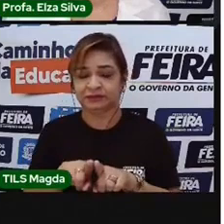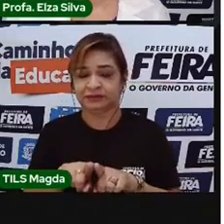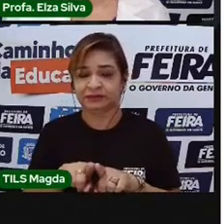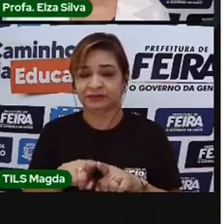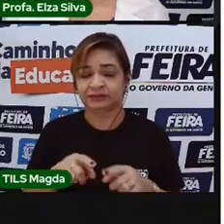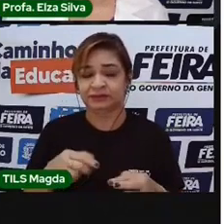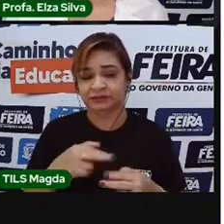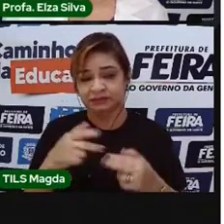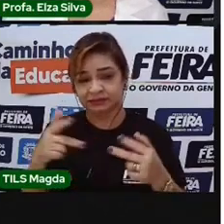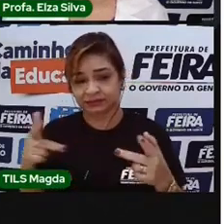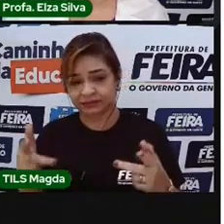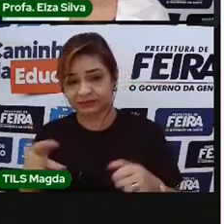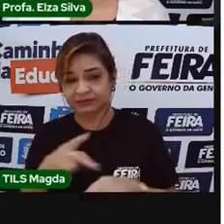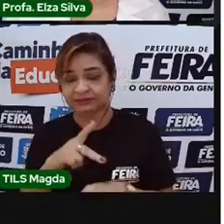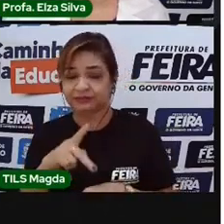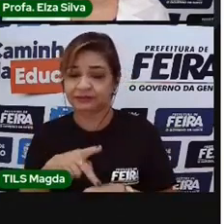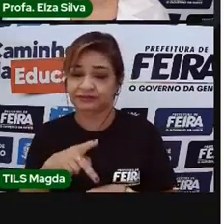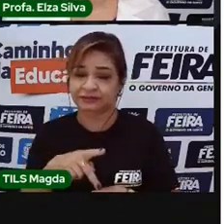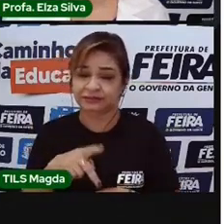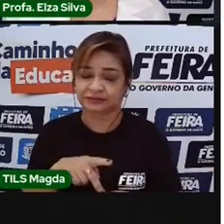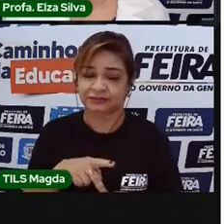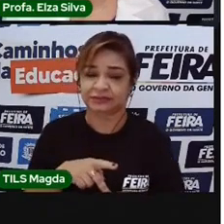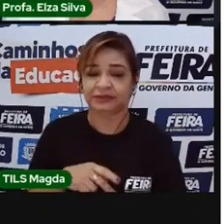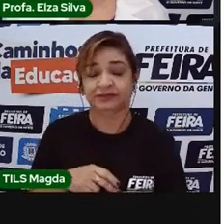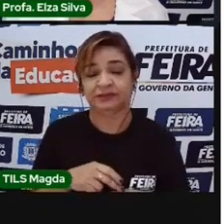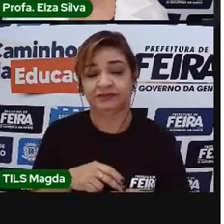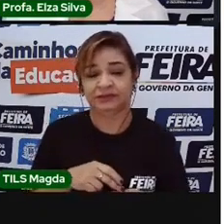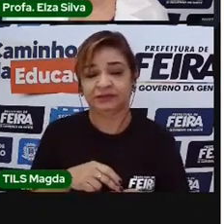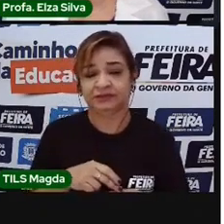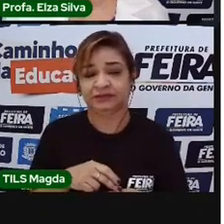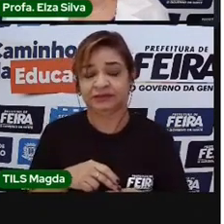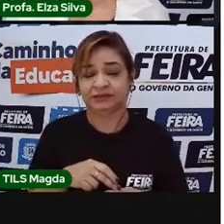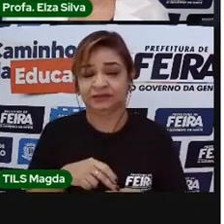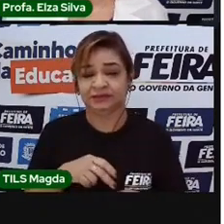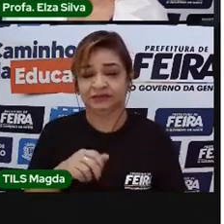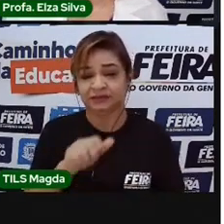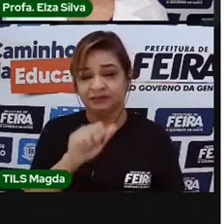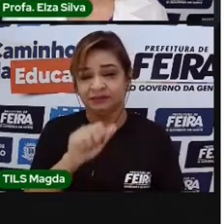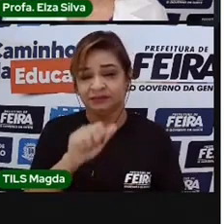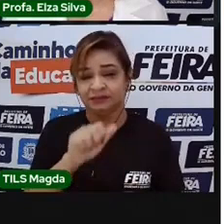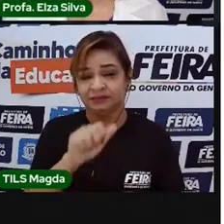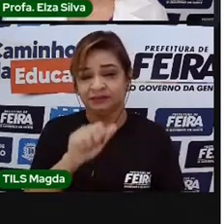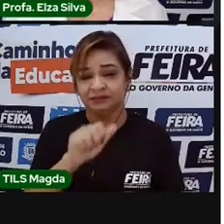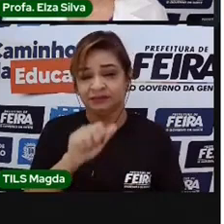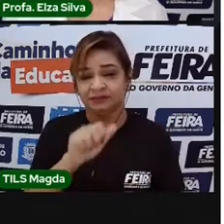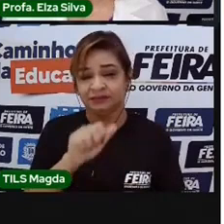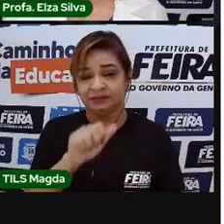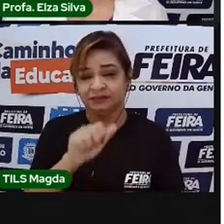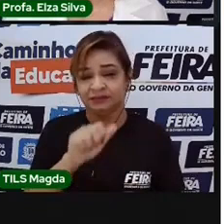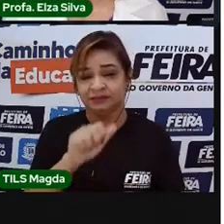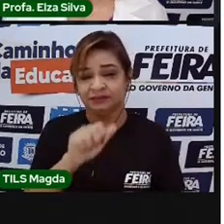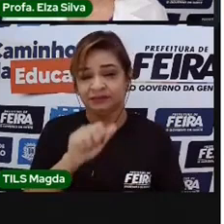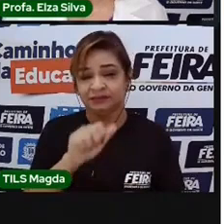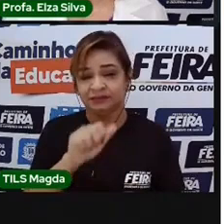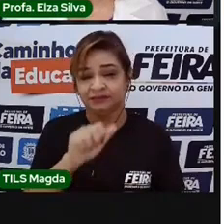Além desses, a Nova Zelândia e a África do Sul. Então, esse...